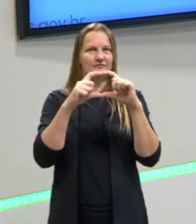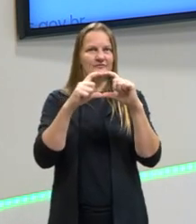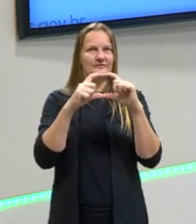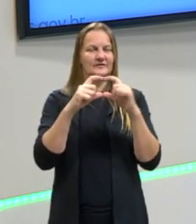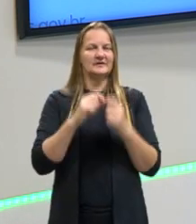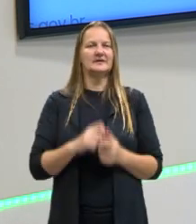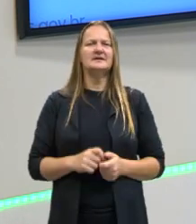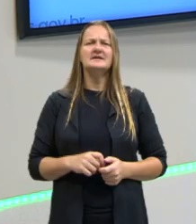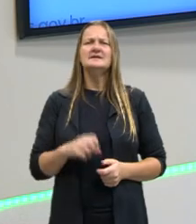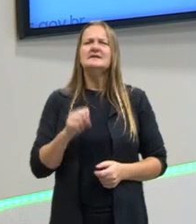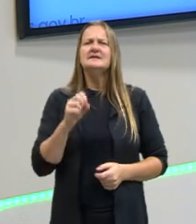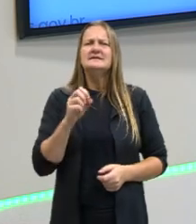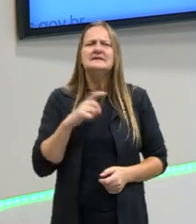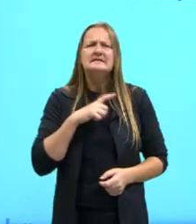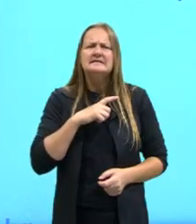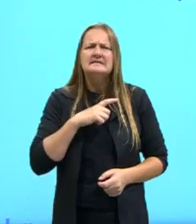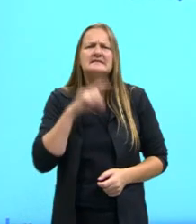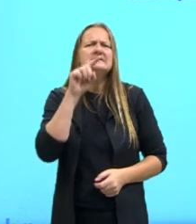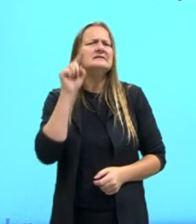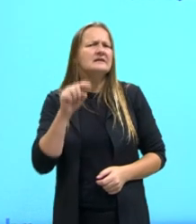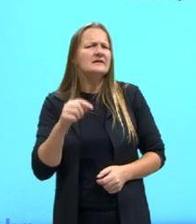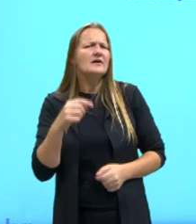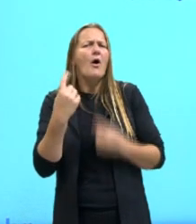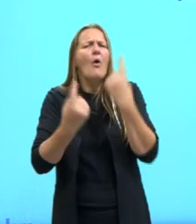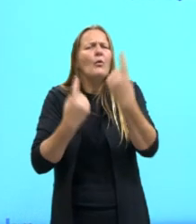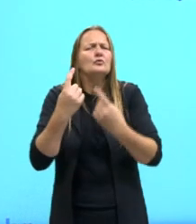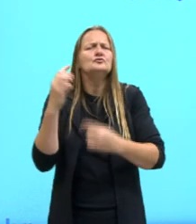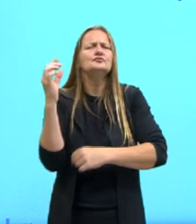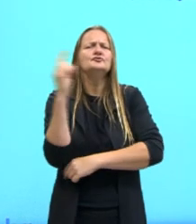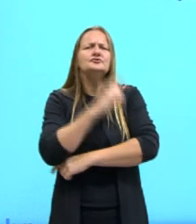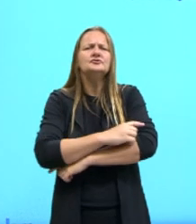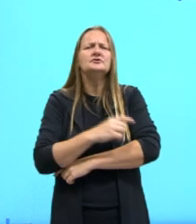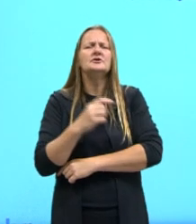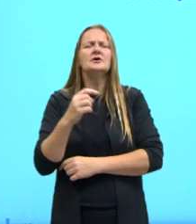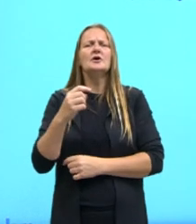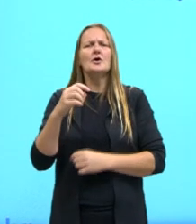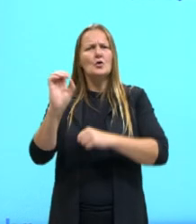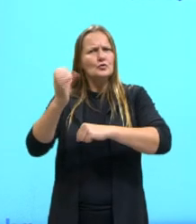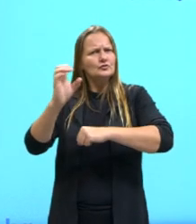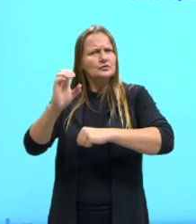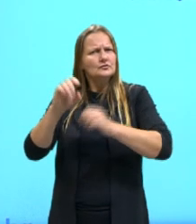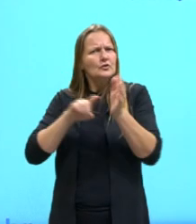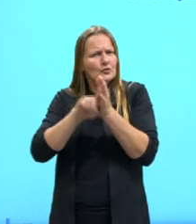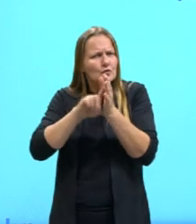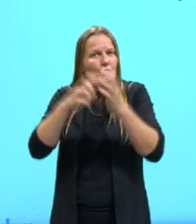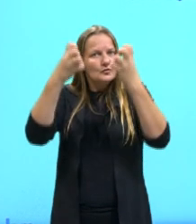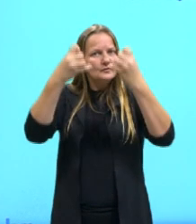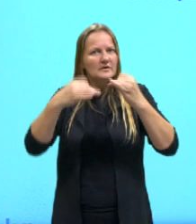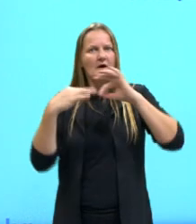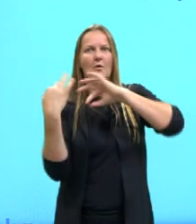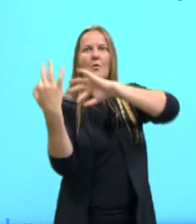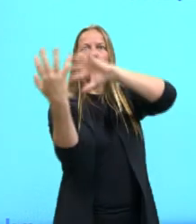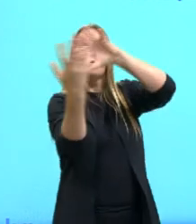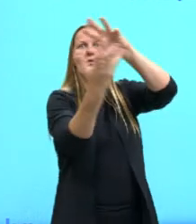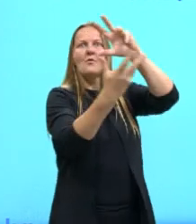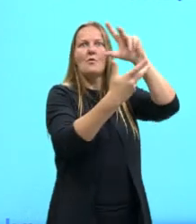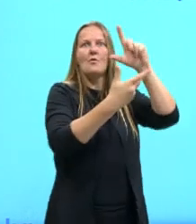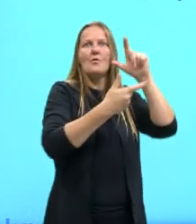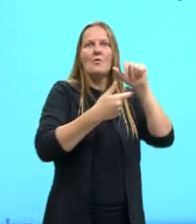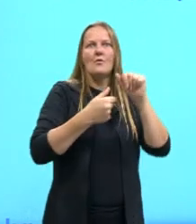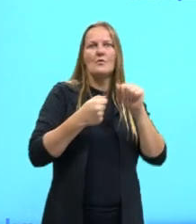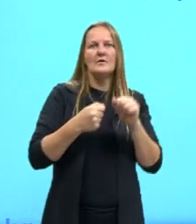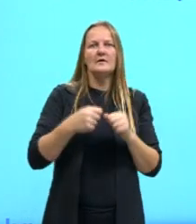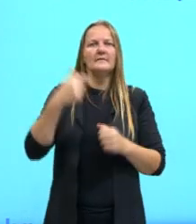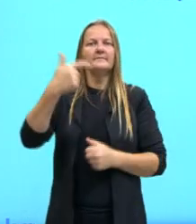será que algum dia os cientistas conseguirão explicar o universo? No segundo quadrinho